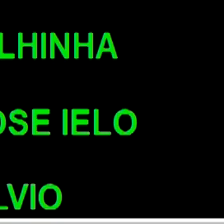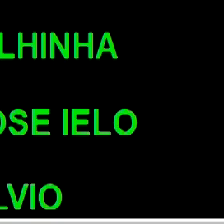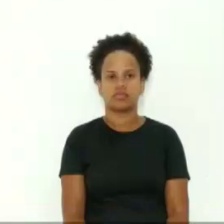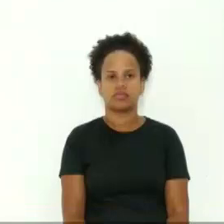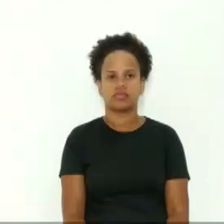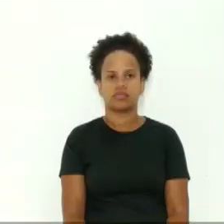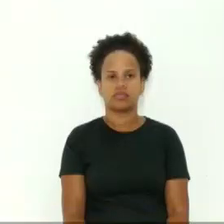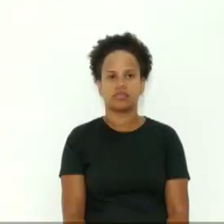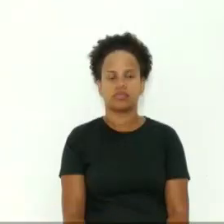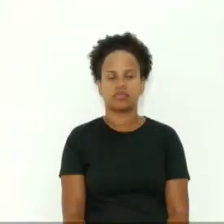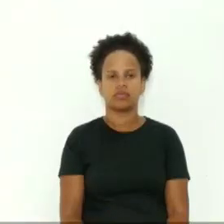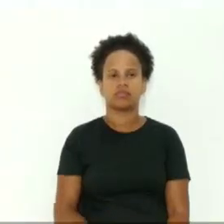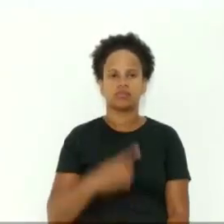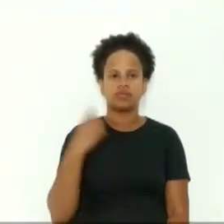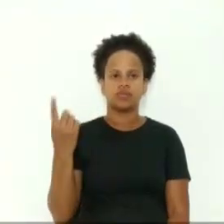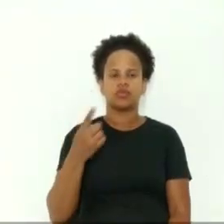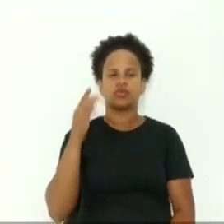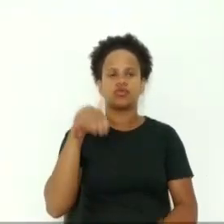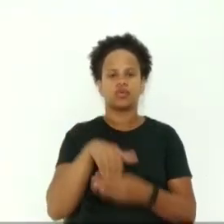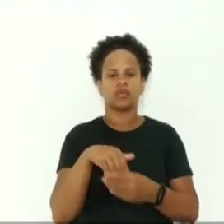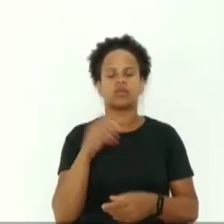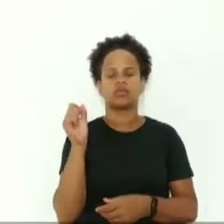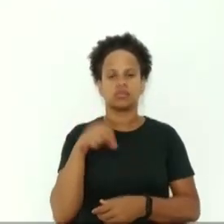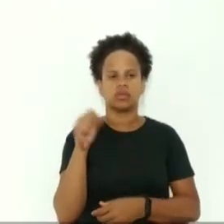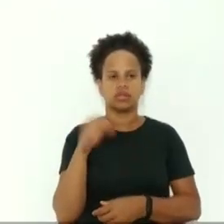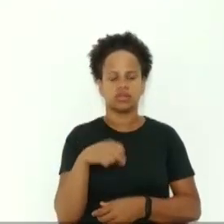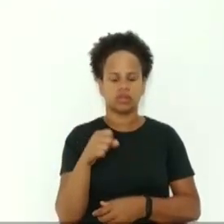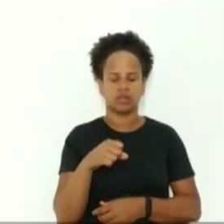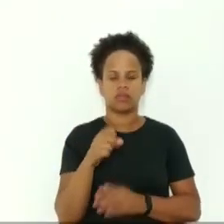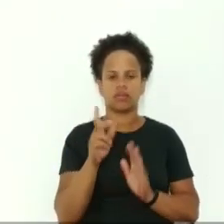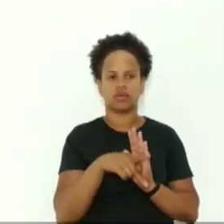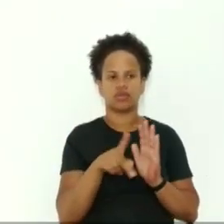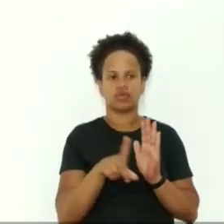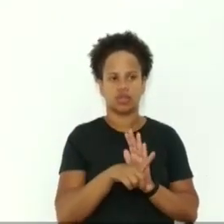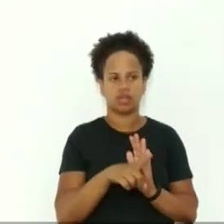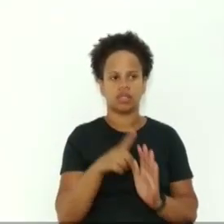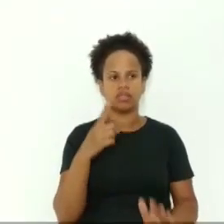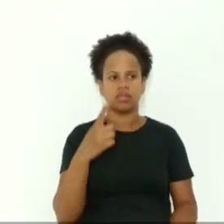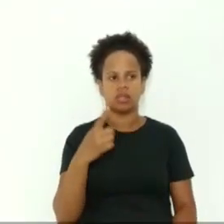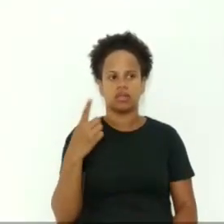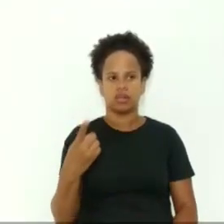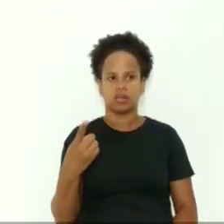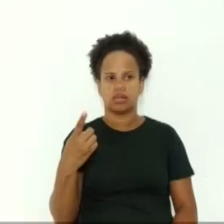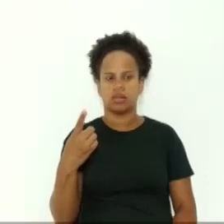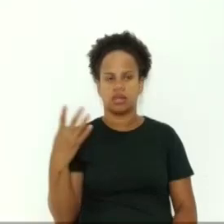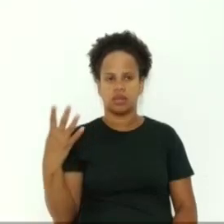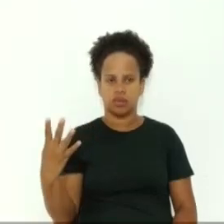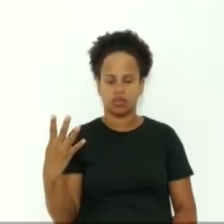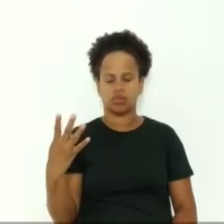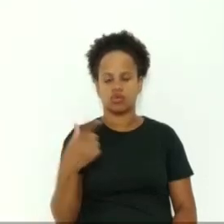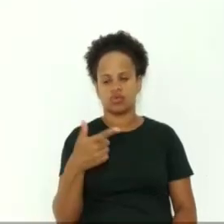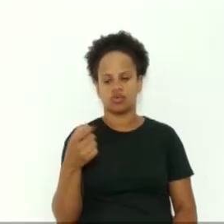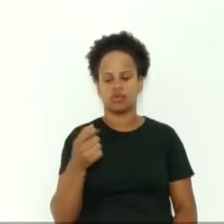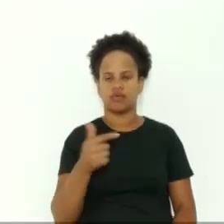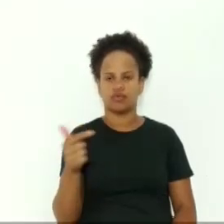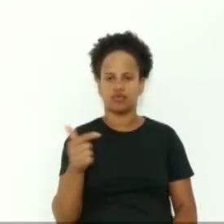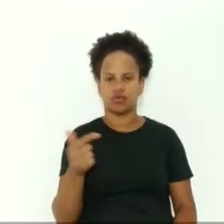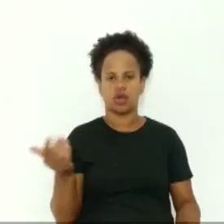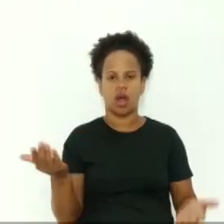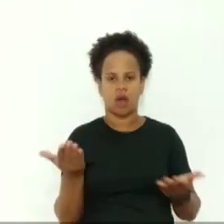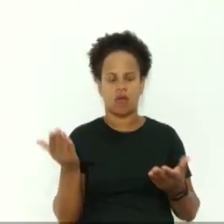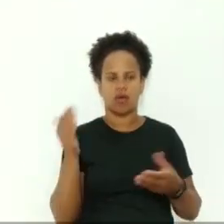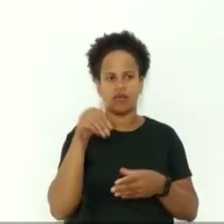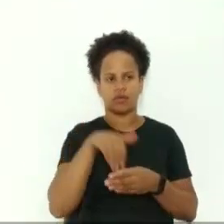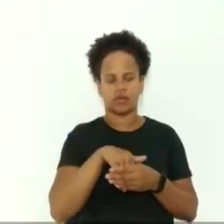por unanimidade então aprovado o projeto de lei 114 de 2022 agora a gente vai colocar em votação a